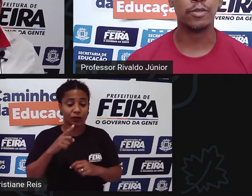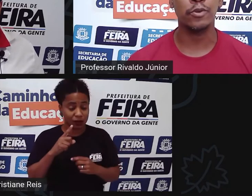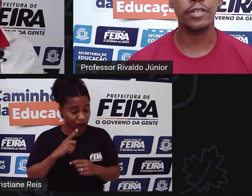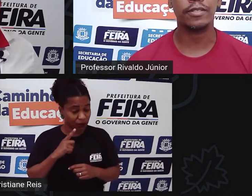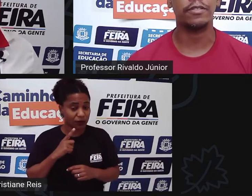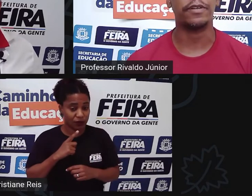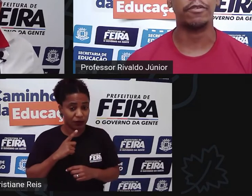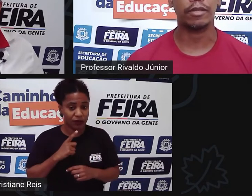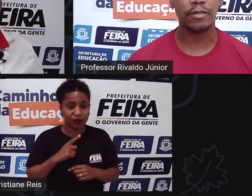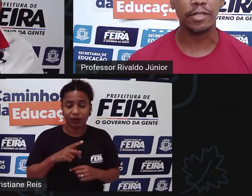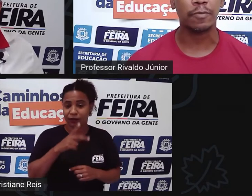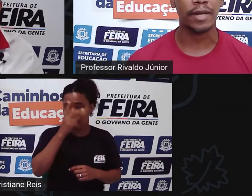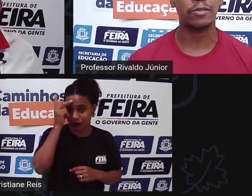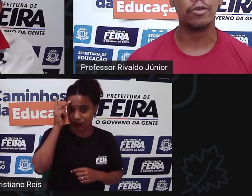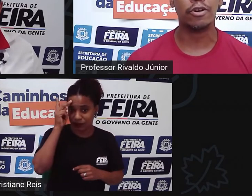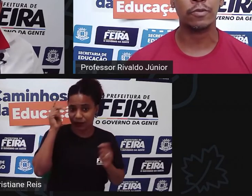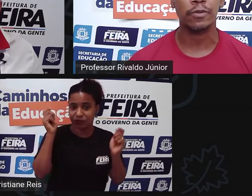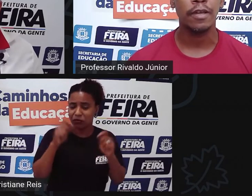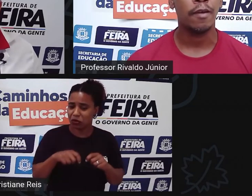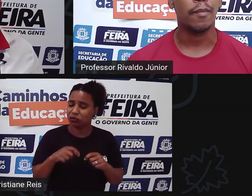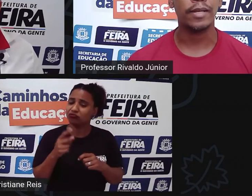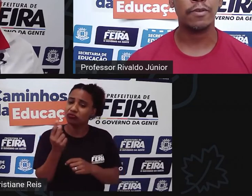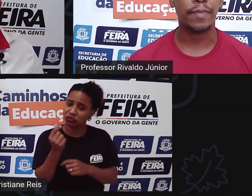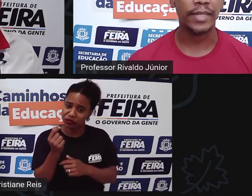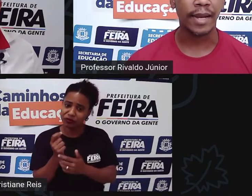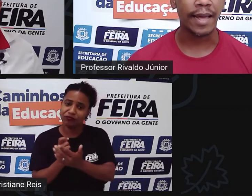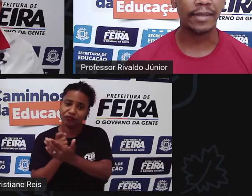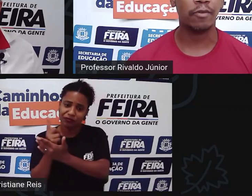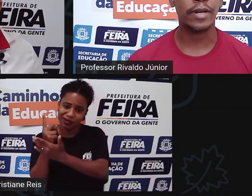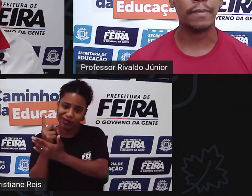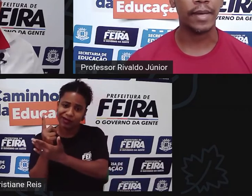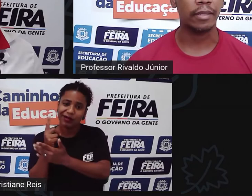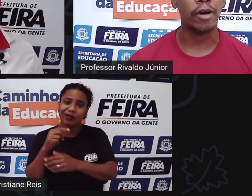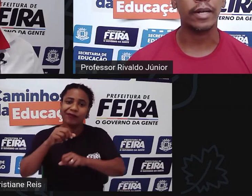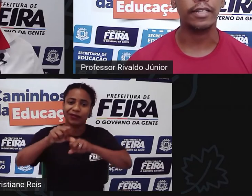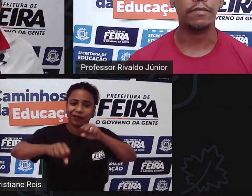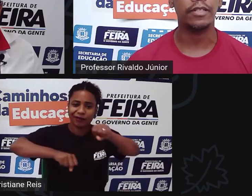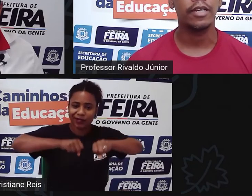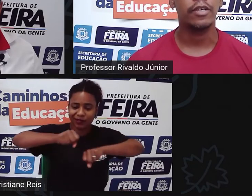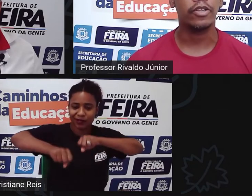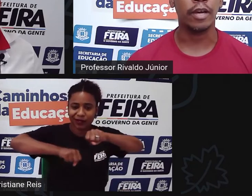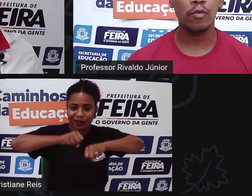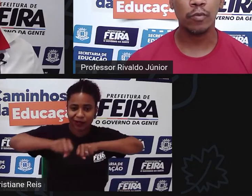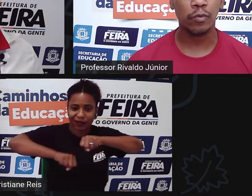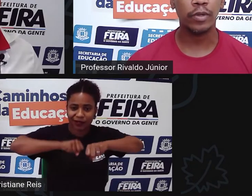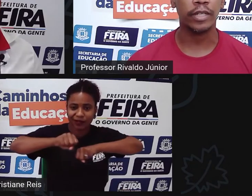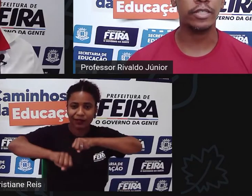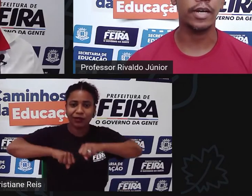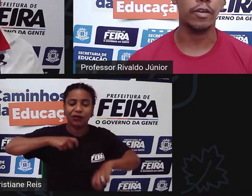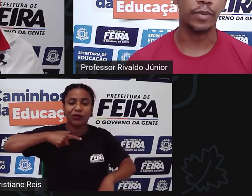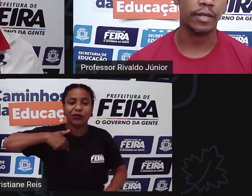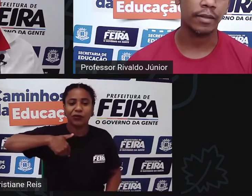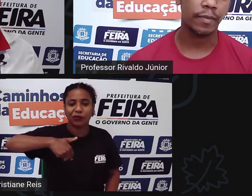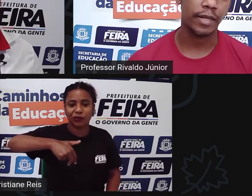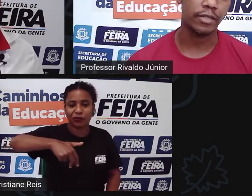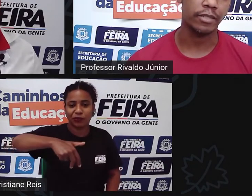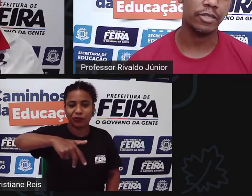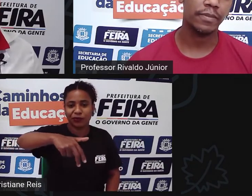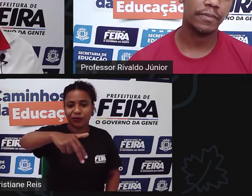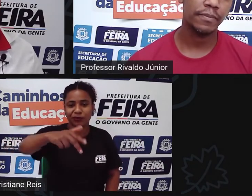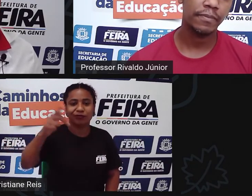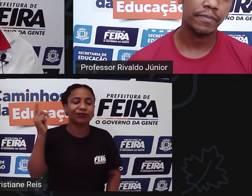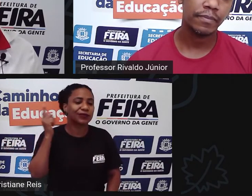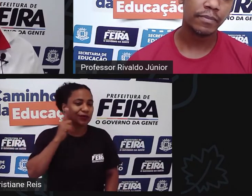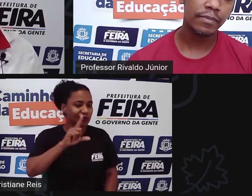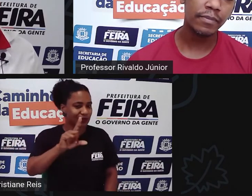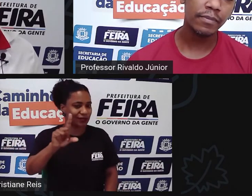condições de frequentar os espaços ótimo mas uma pedalada uma caminhada ao ar livre já é um grande ganho para a gente